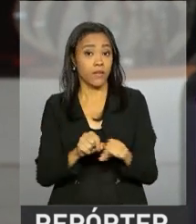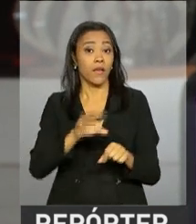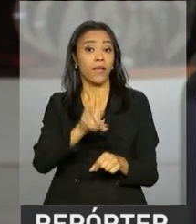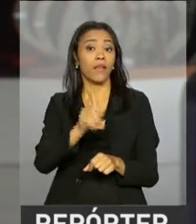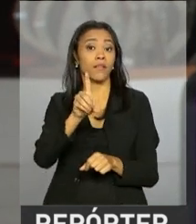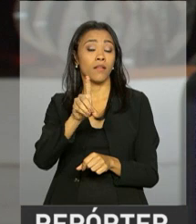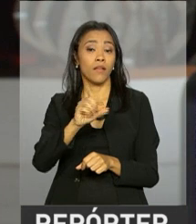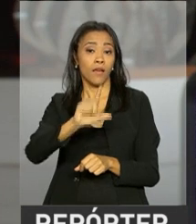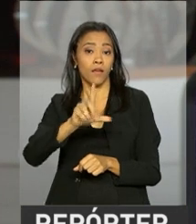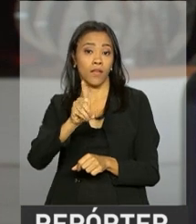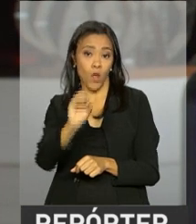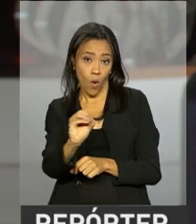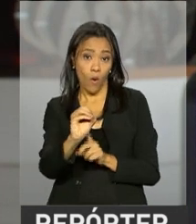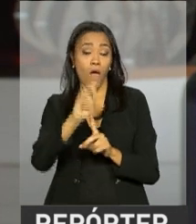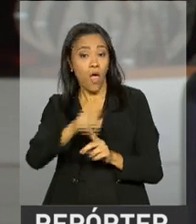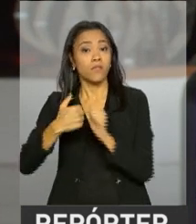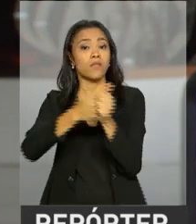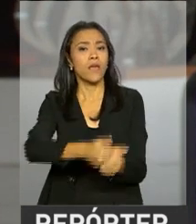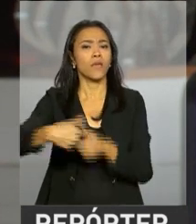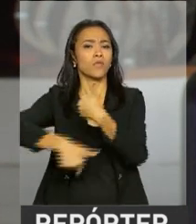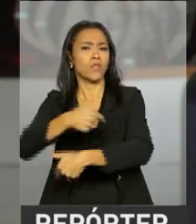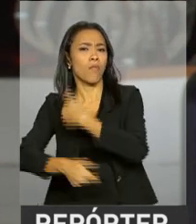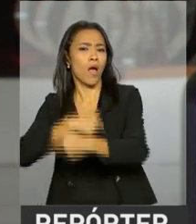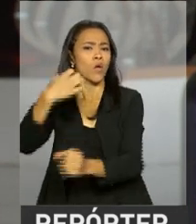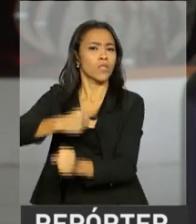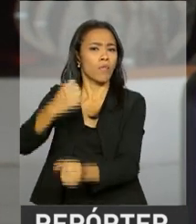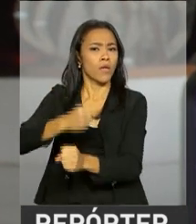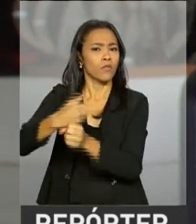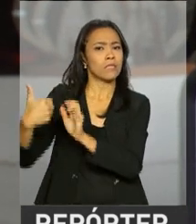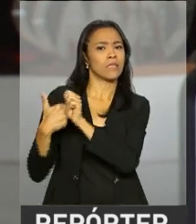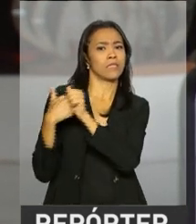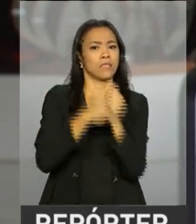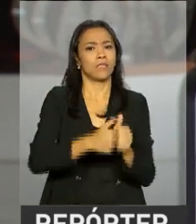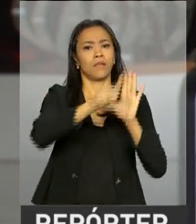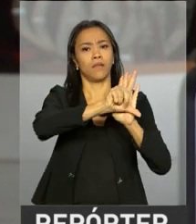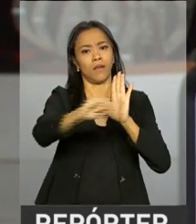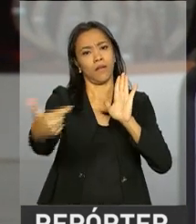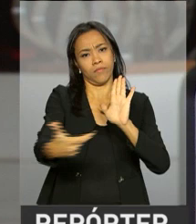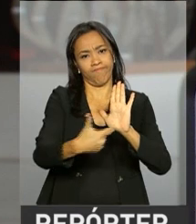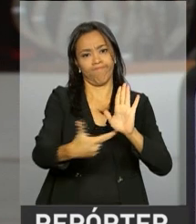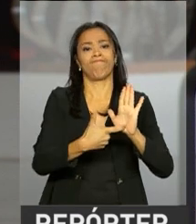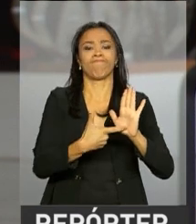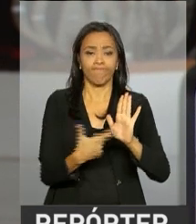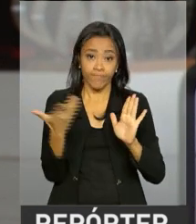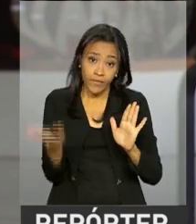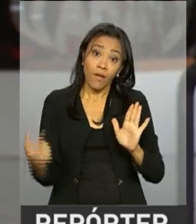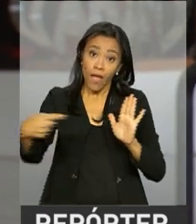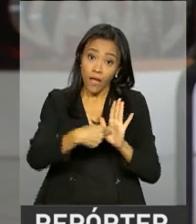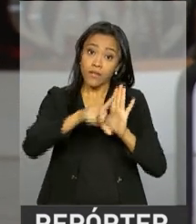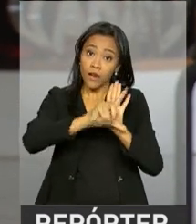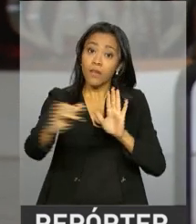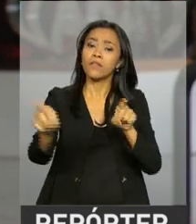define todas as ações do governo federal. Qualquer despesa pública só pode ser executada se estiver no orçamento. Essa lei